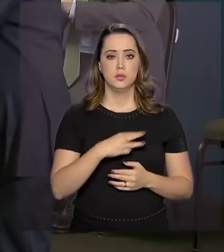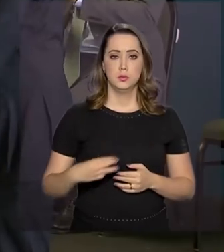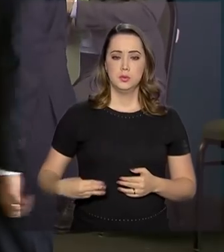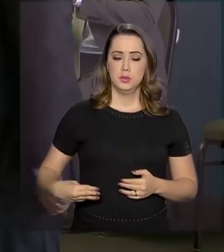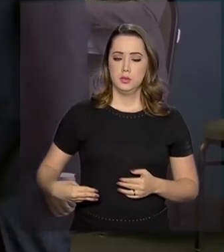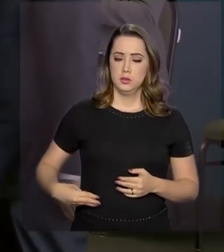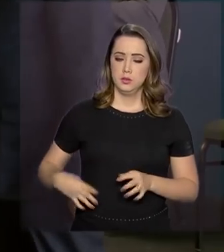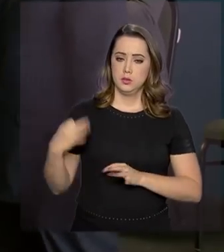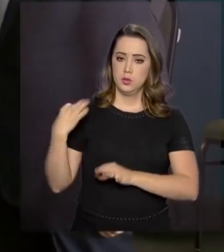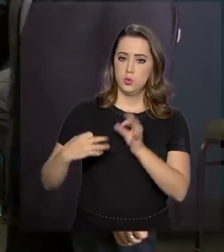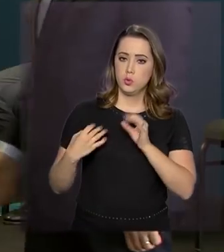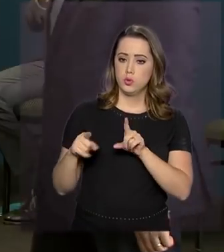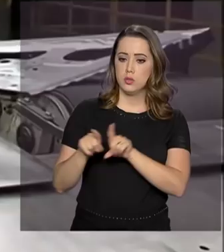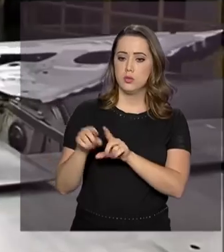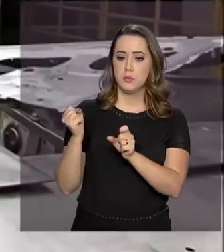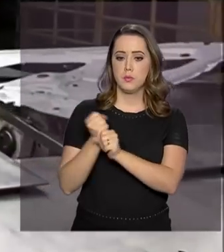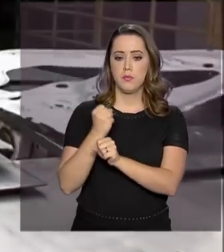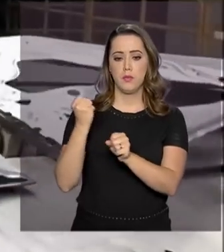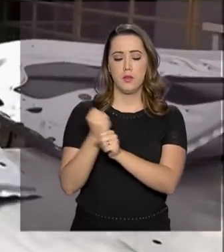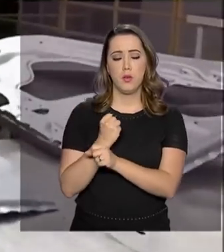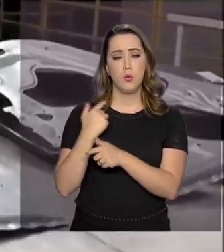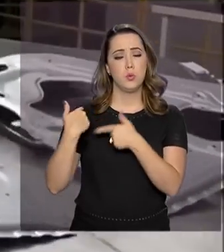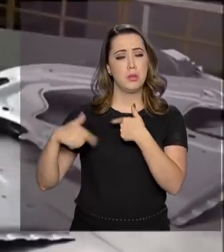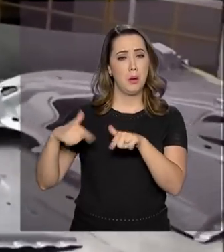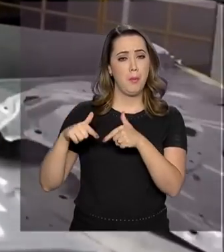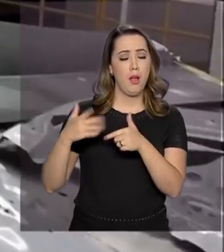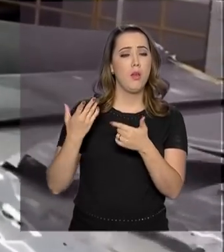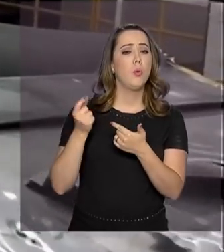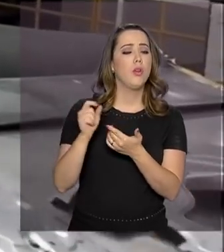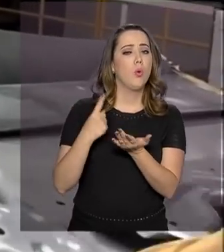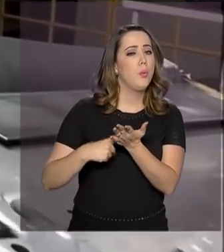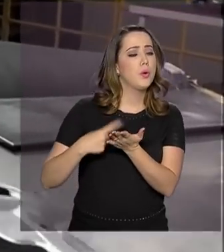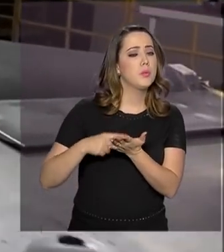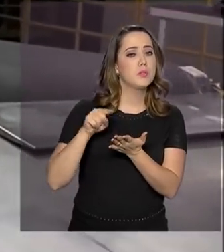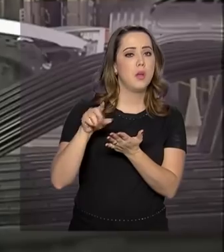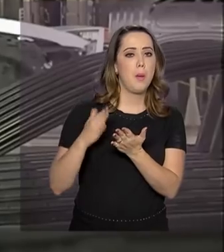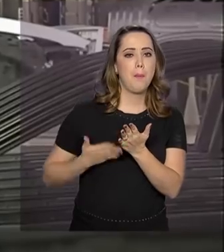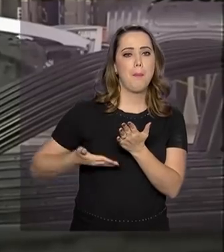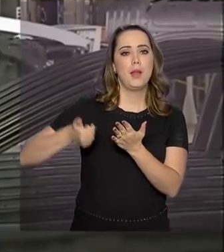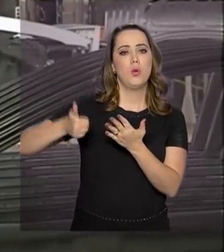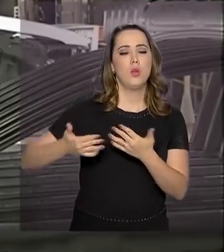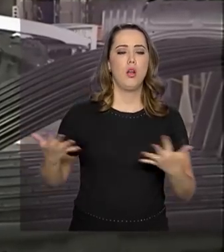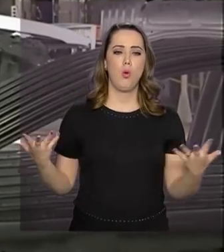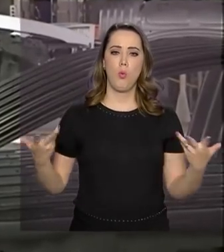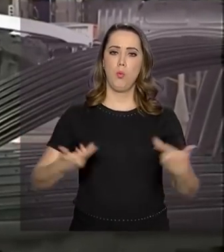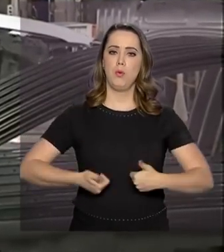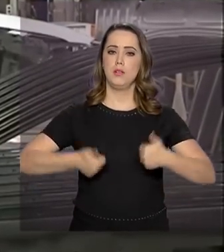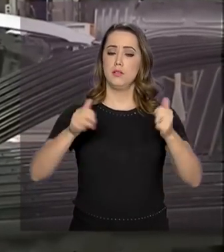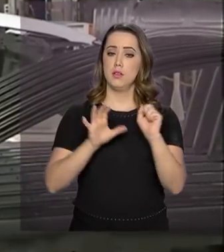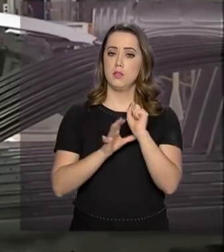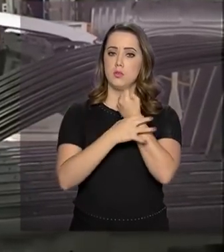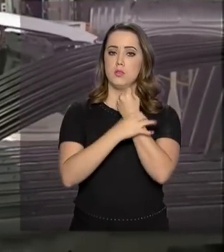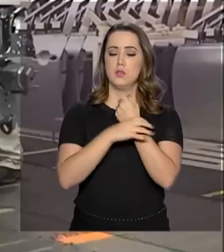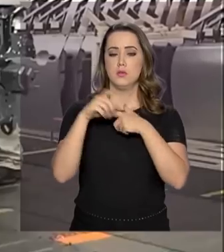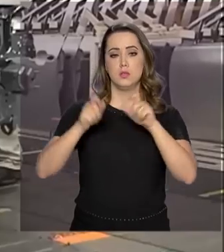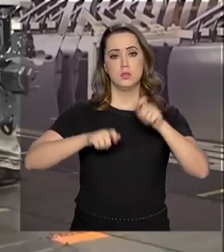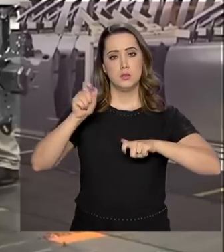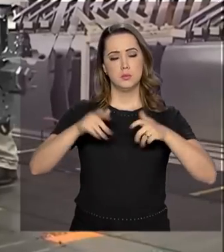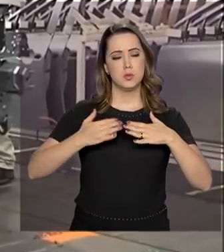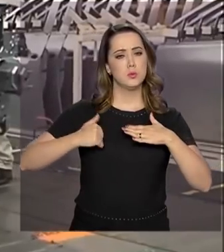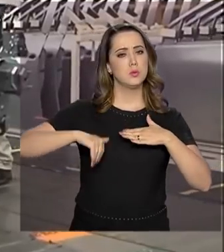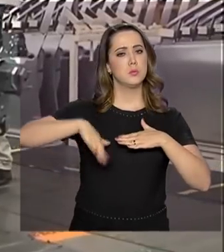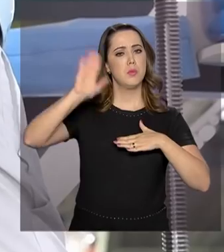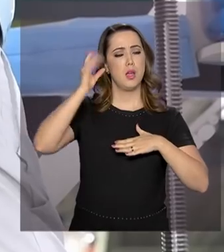Pública e da Infraestrutura. A iniciativa visa elevar o padrão de qualidade e de segurança do consumidor e